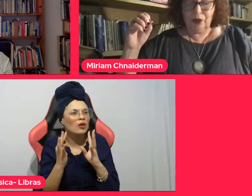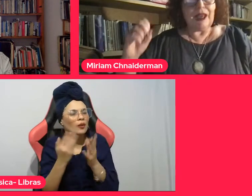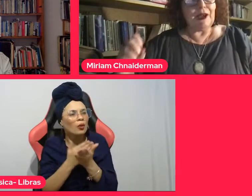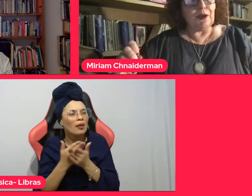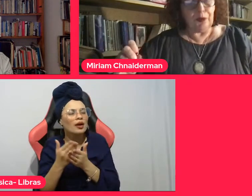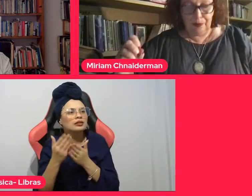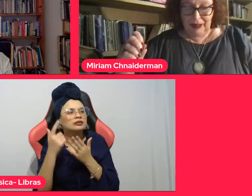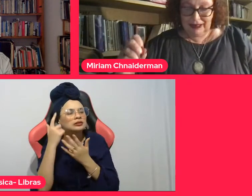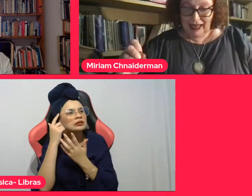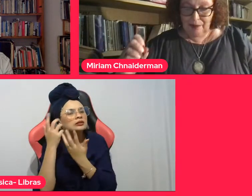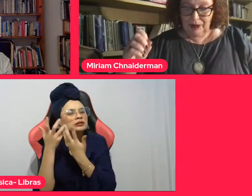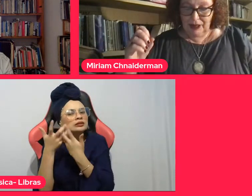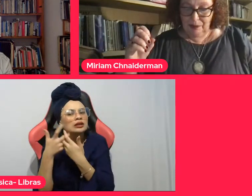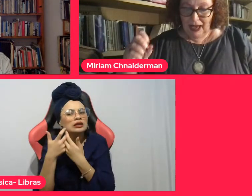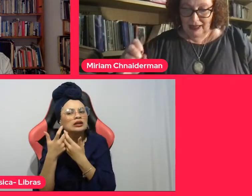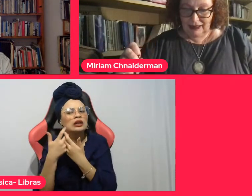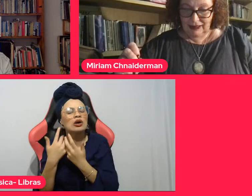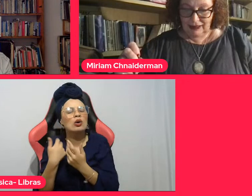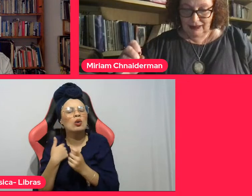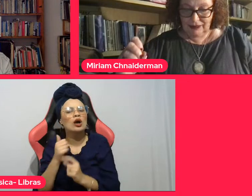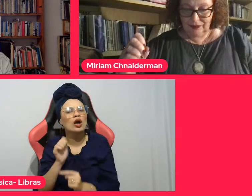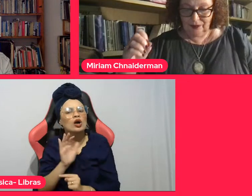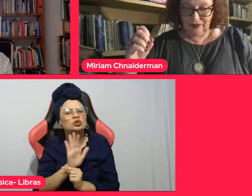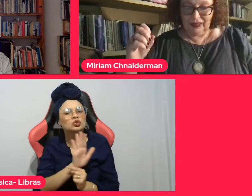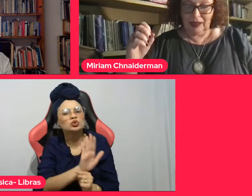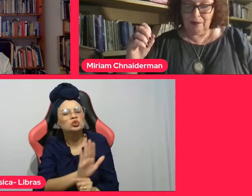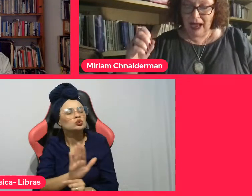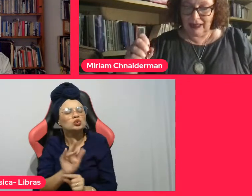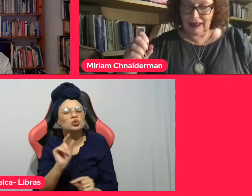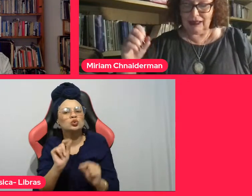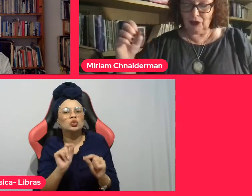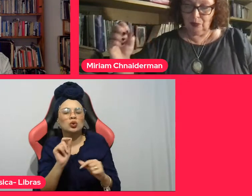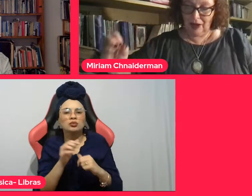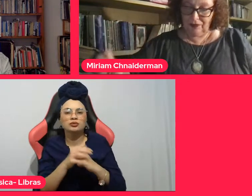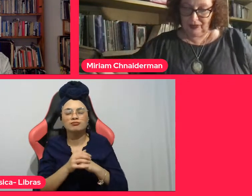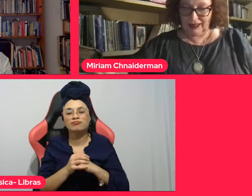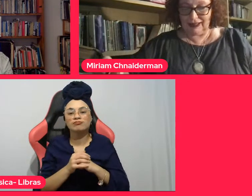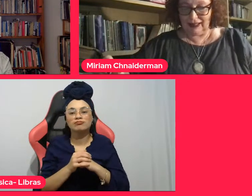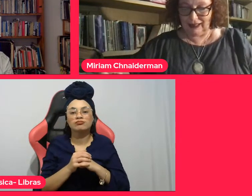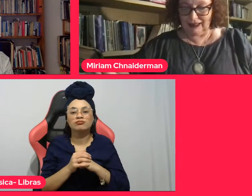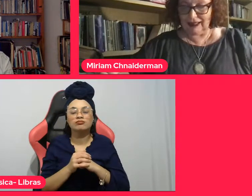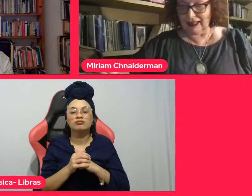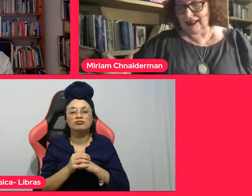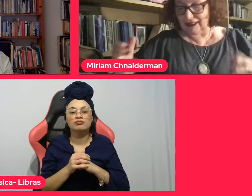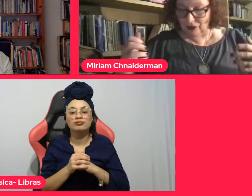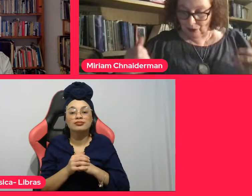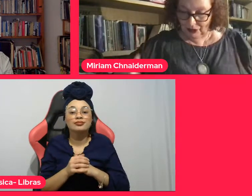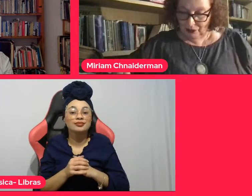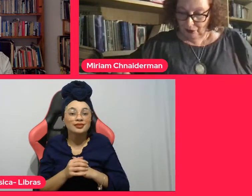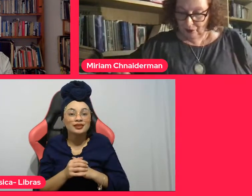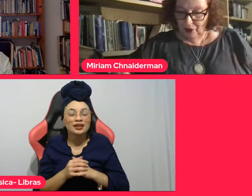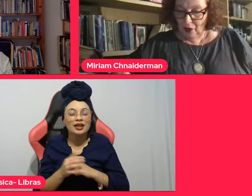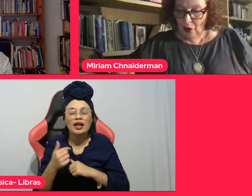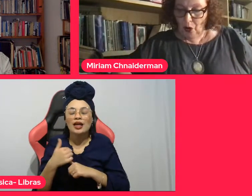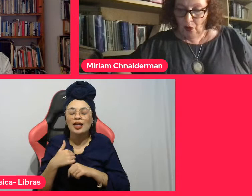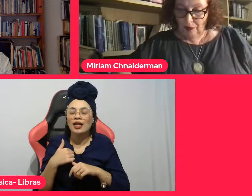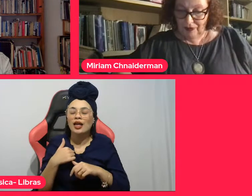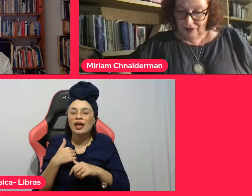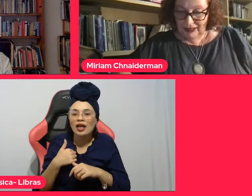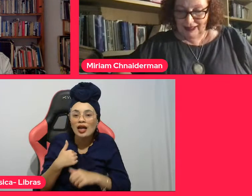O eu percebe imagens, imagens que, uma vez inscritas no eu,